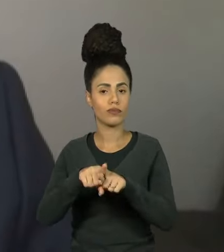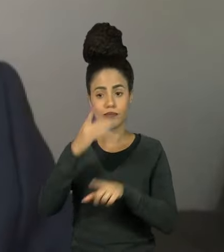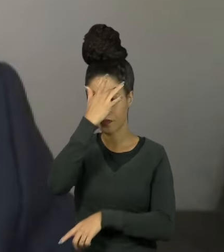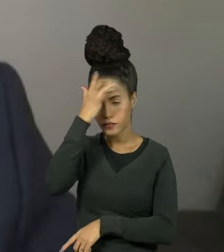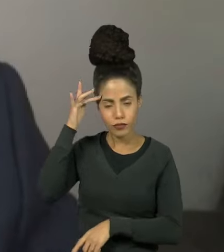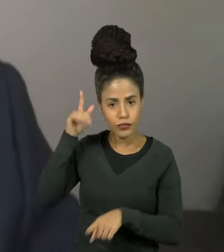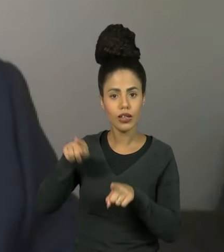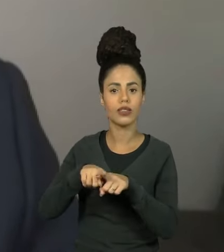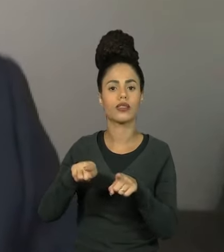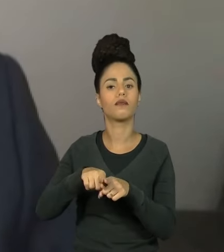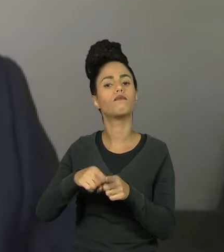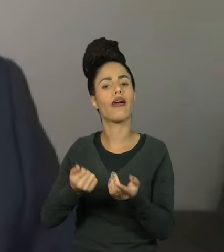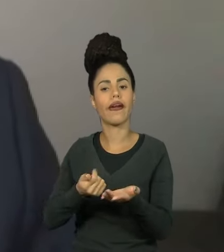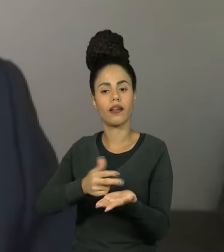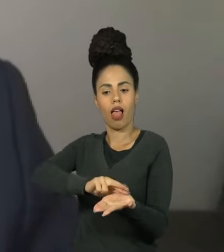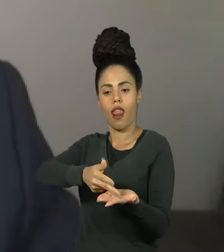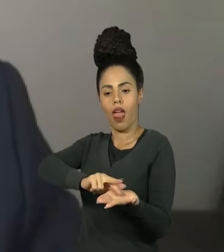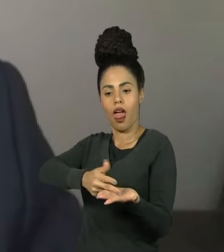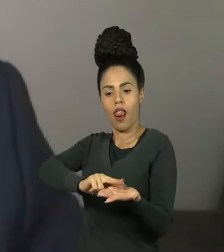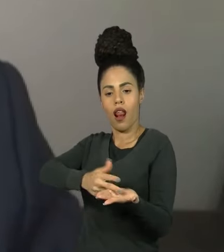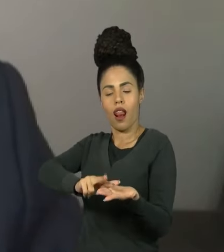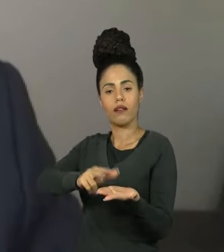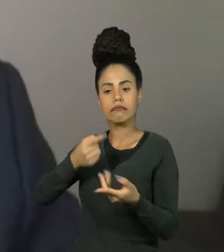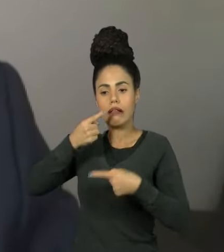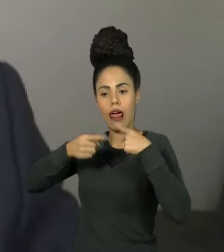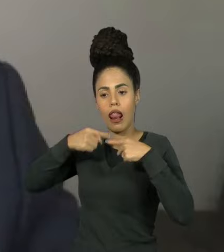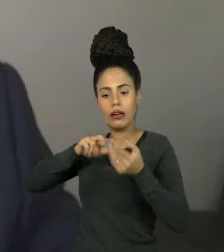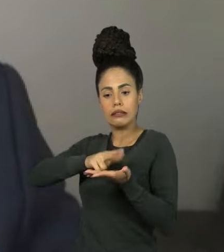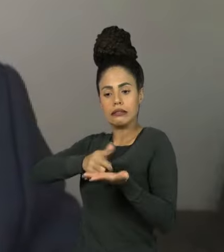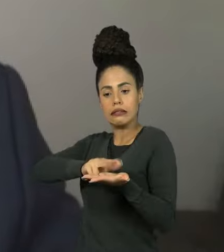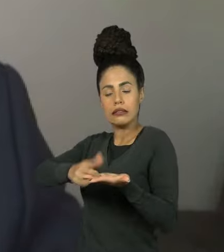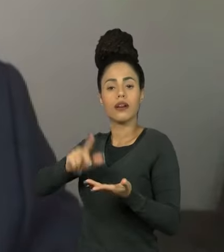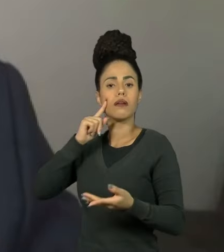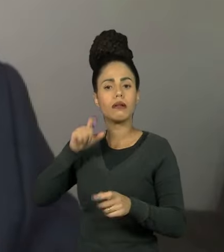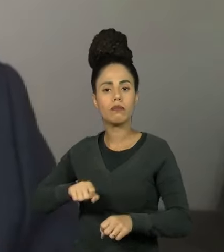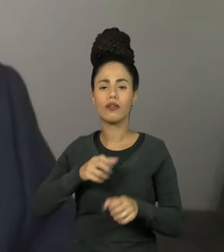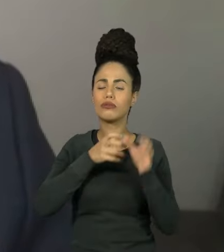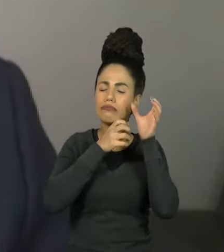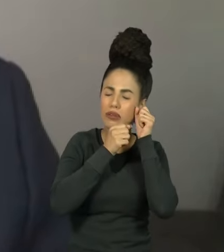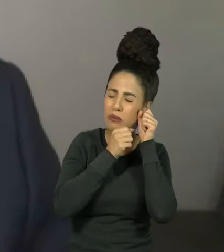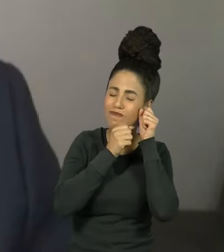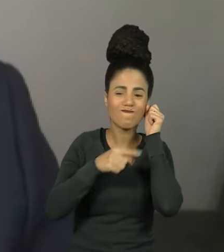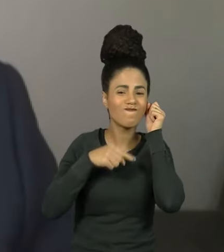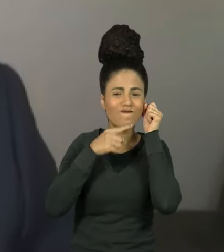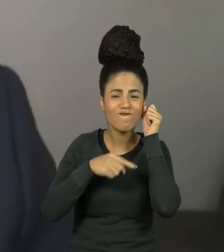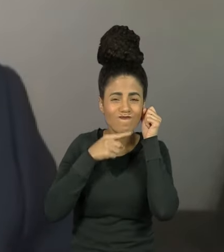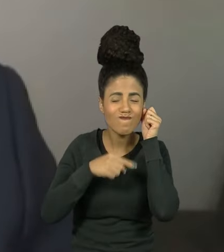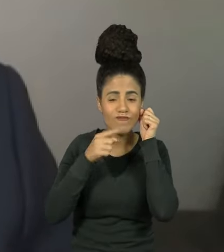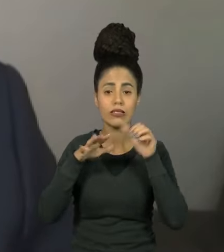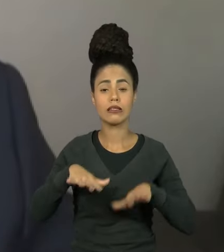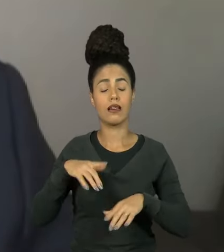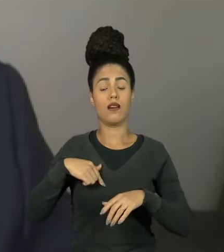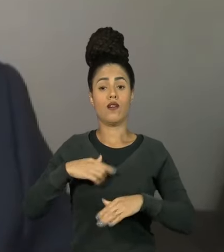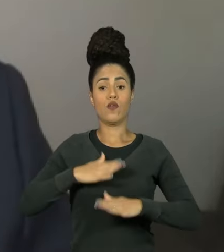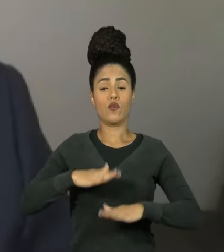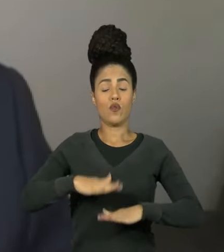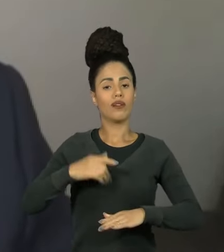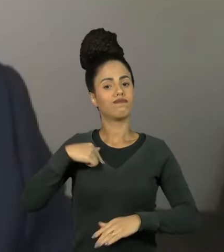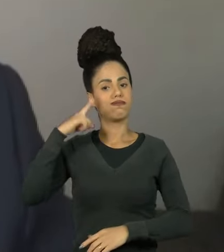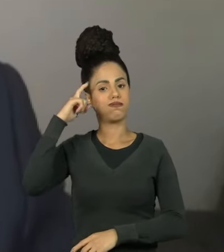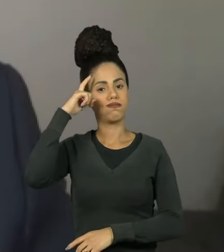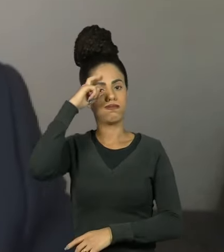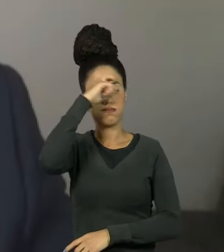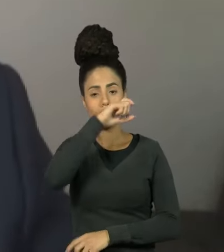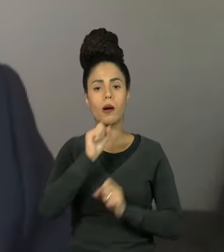epilepsia, que têm uma noite mal dormida, essa privação de sono pode ser um fator de risco para baixar o limiar para